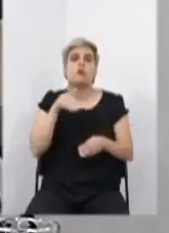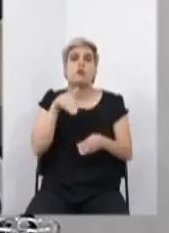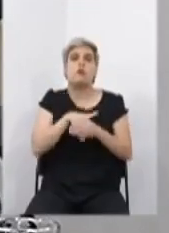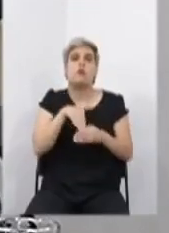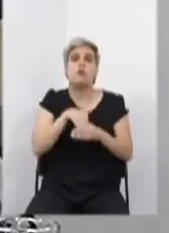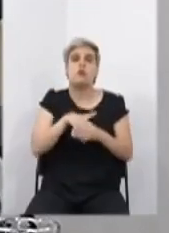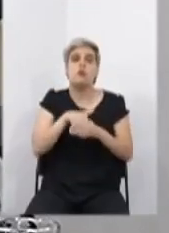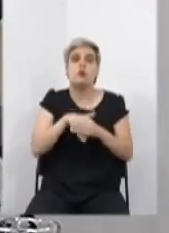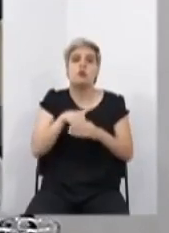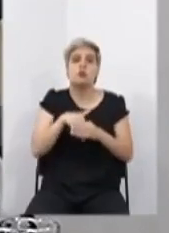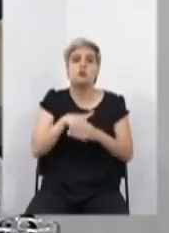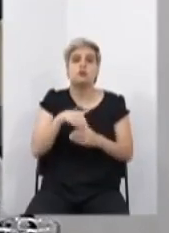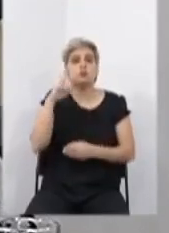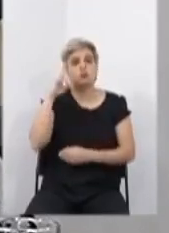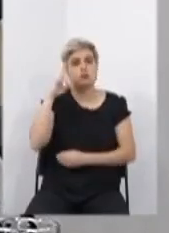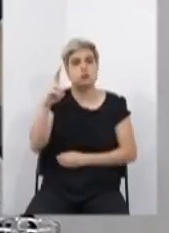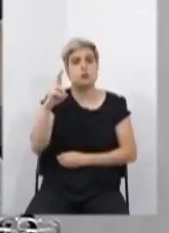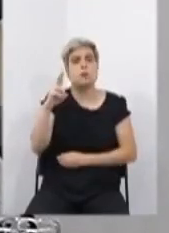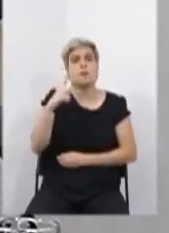relator, doutor Paulo?